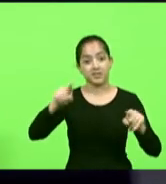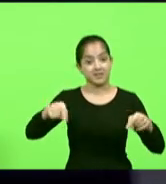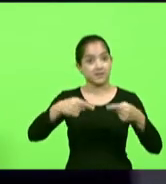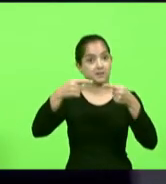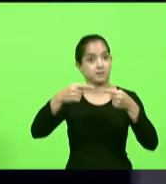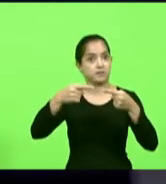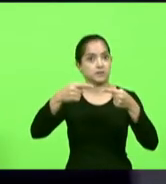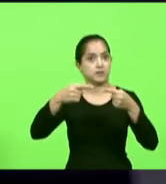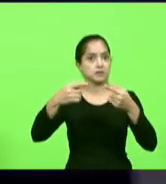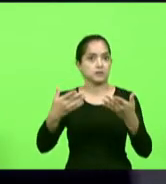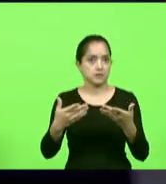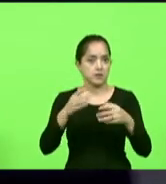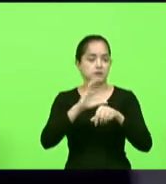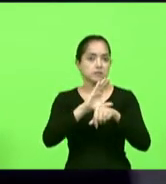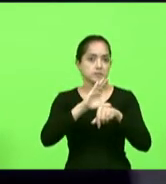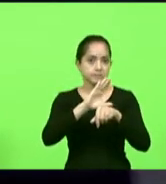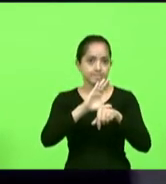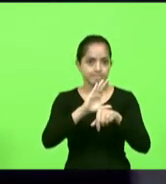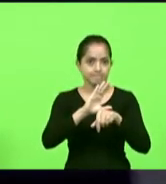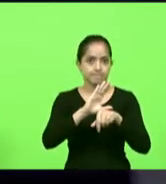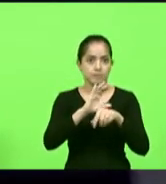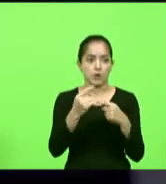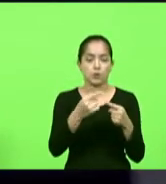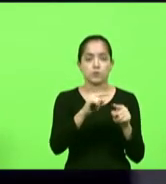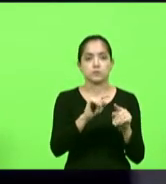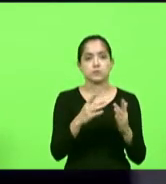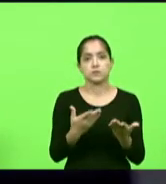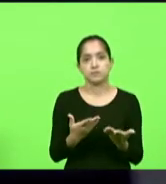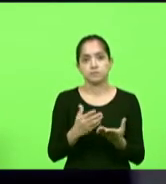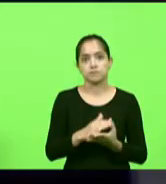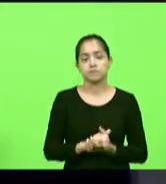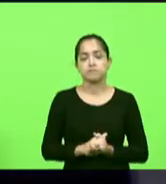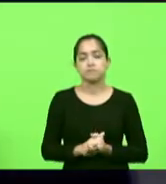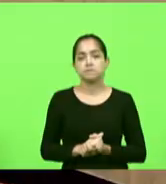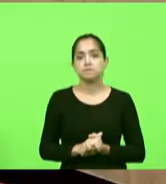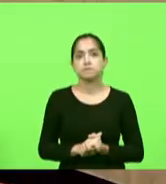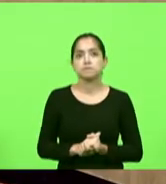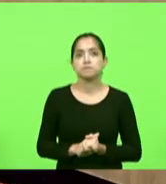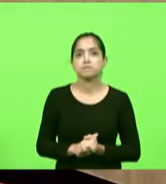pétreas da nossa Constituição então você tem toda razão obrigado